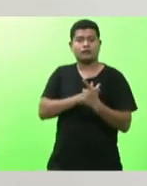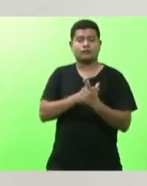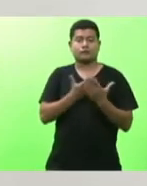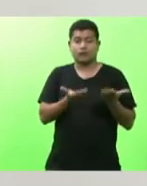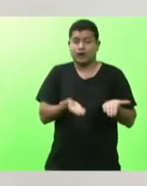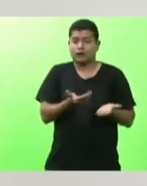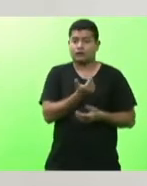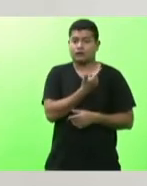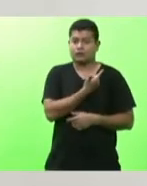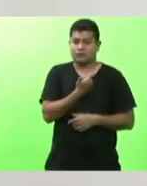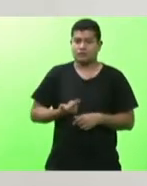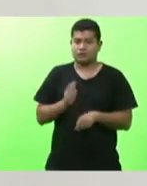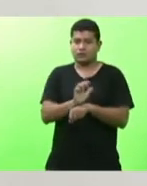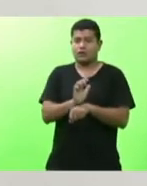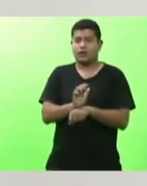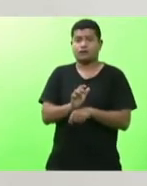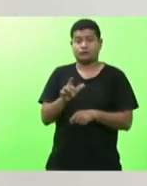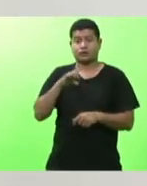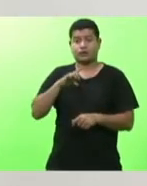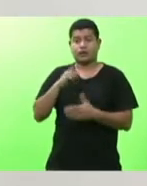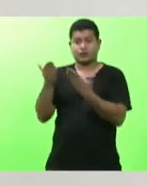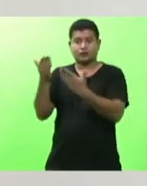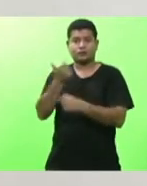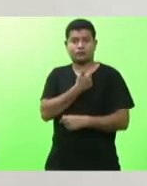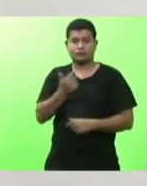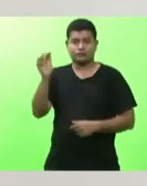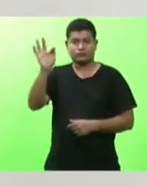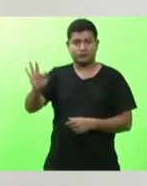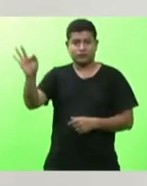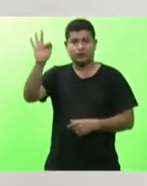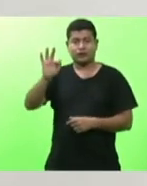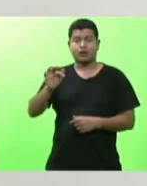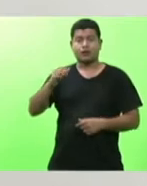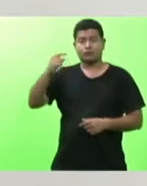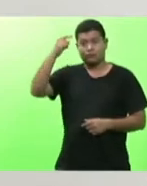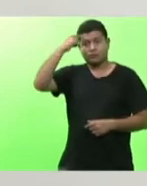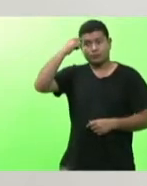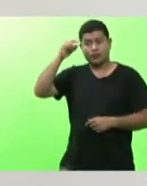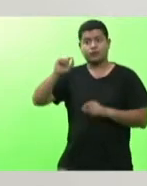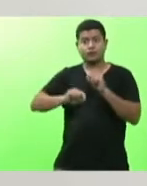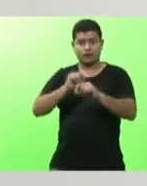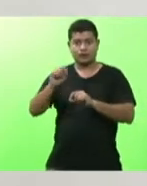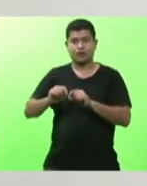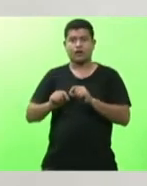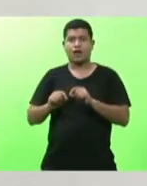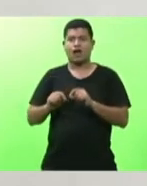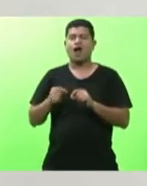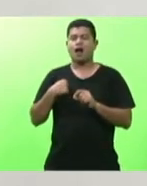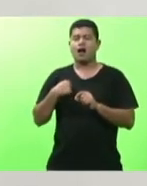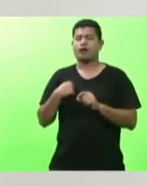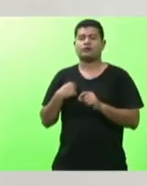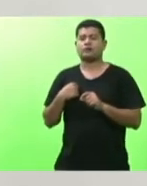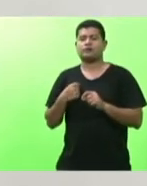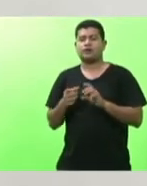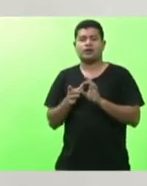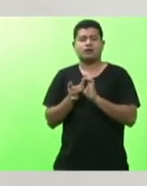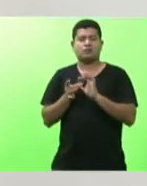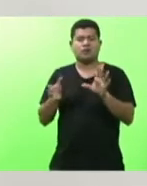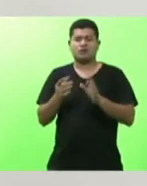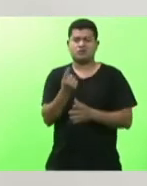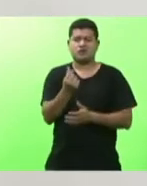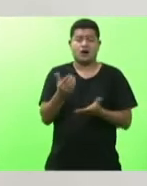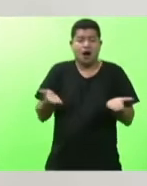que não abra mão de compensar esses valores que o estado está